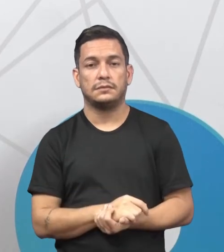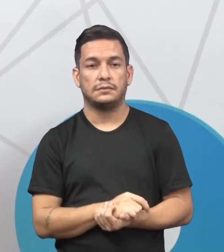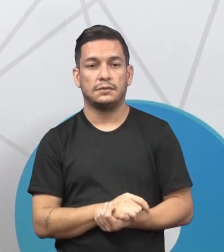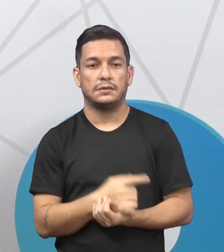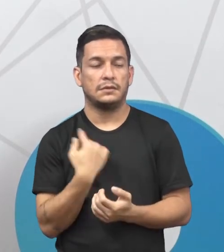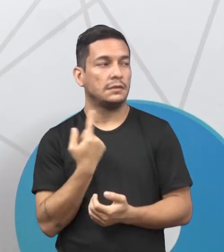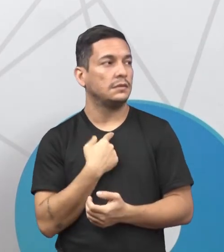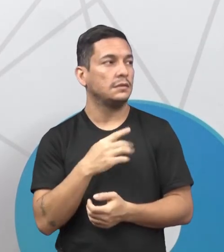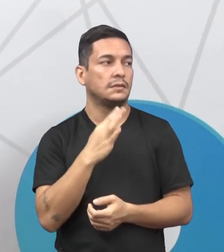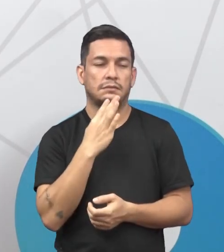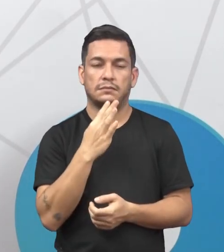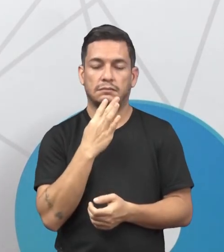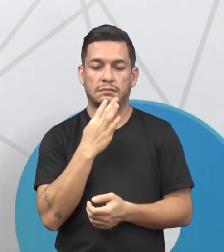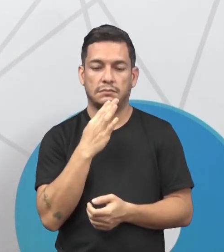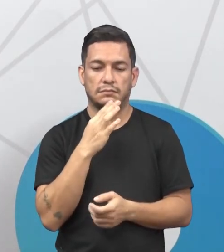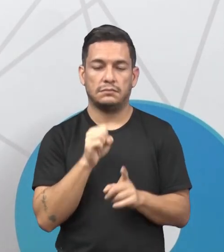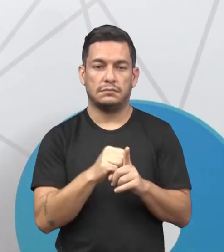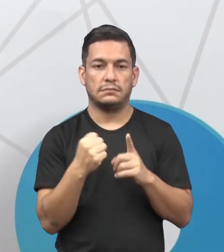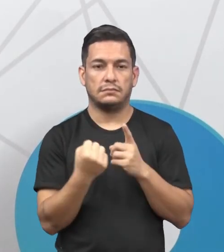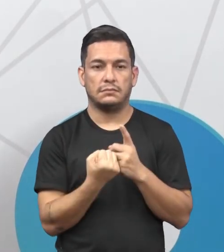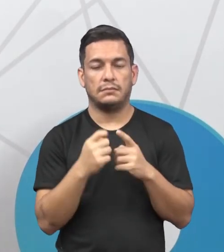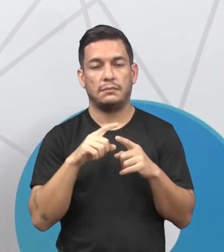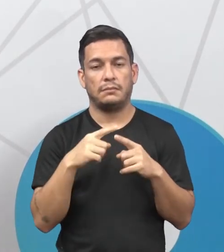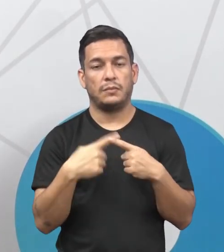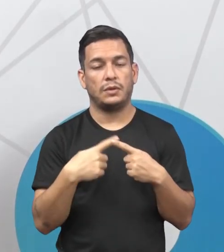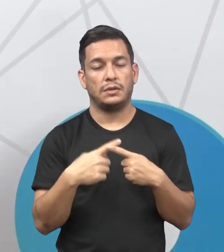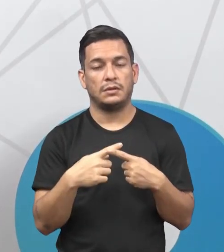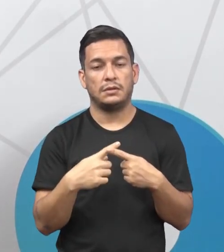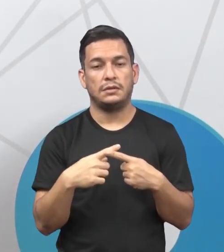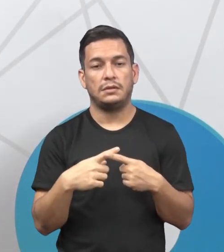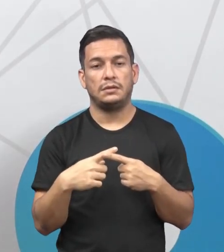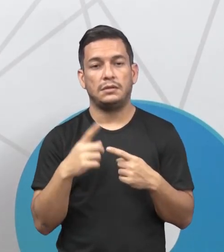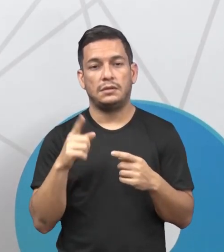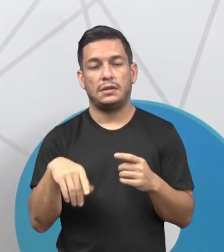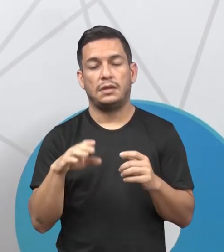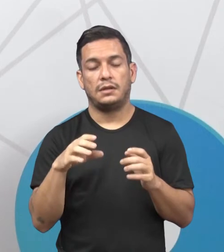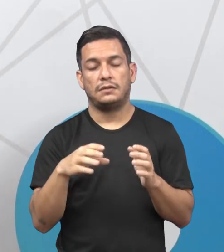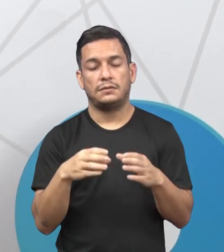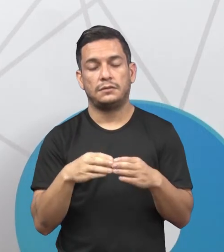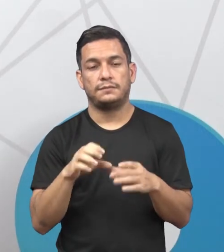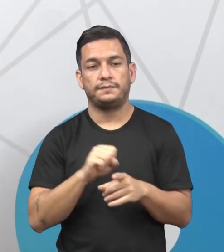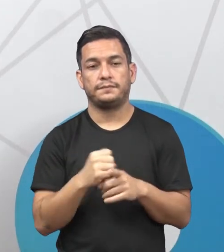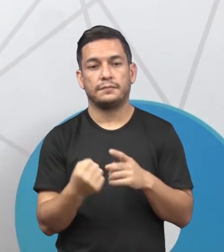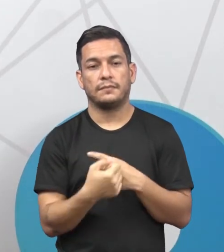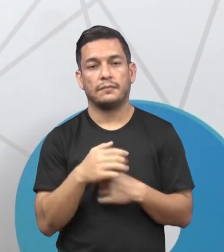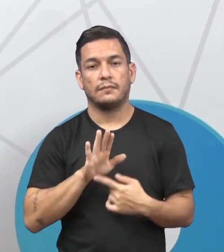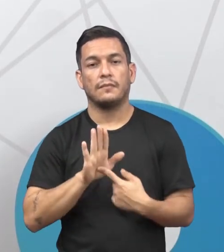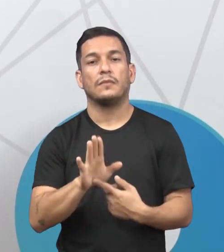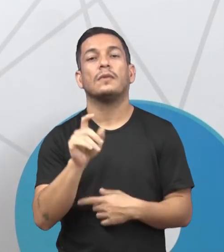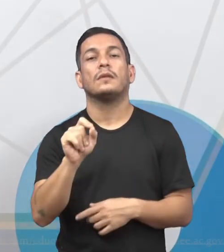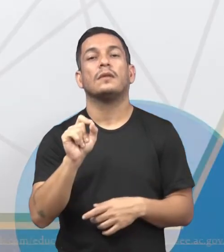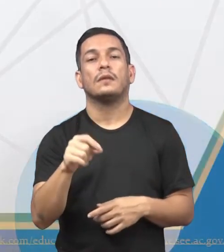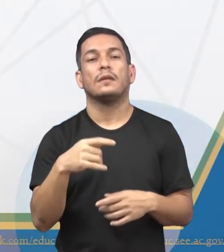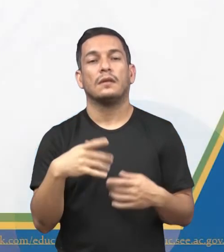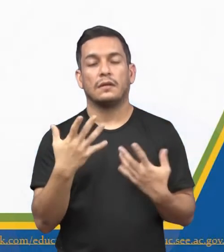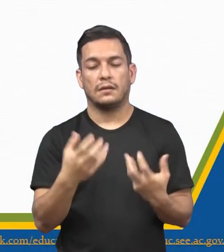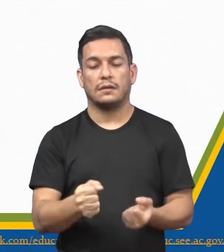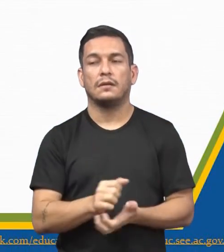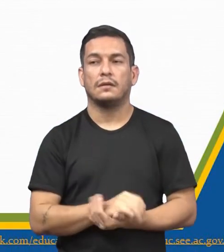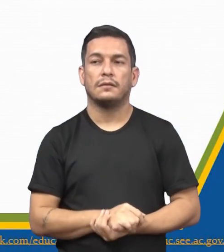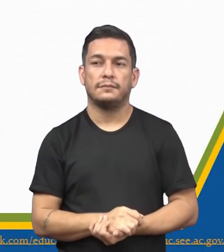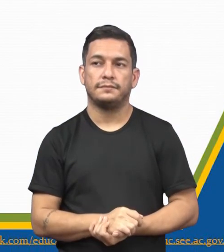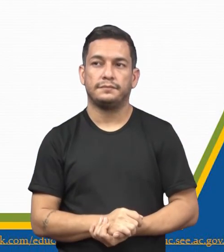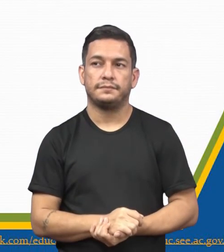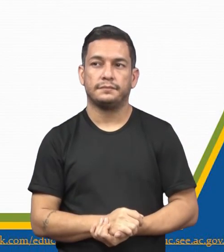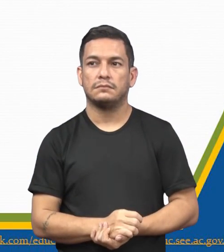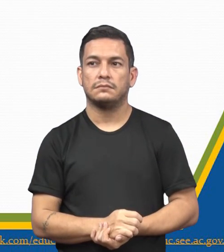nós nos reconhecemos naquela sociedade porque a nossa instituição social nos mostra esse reconhecimento,